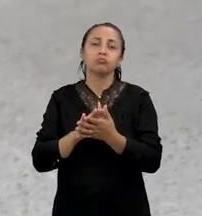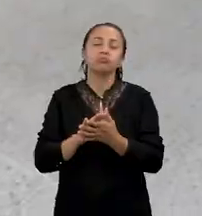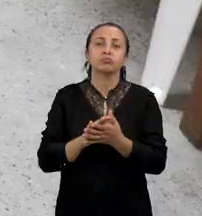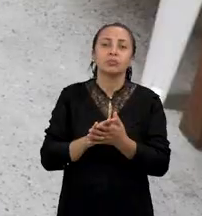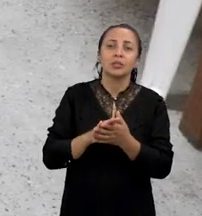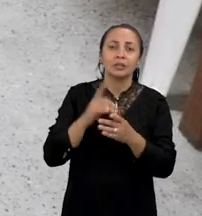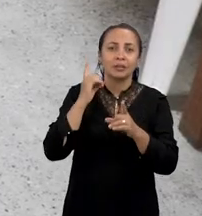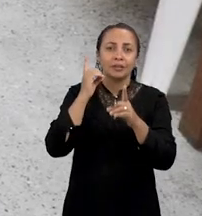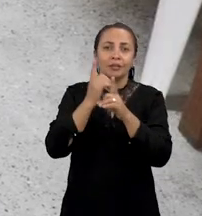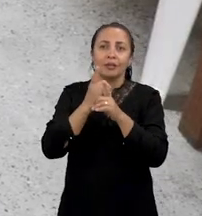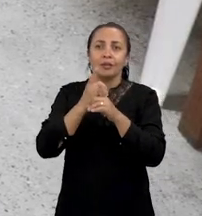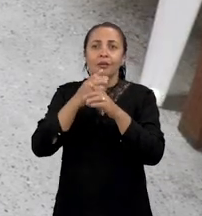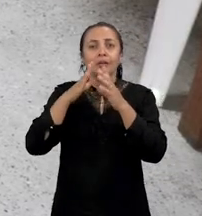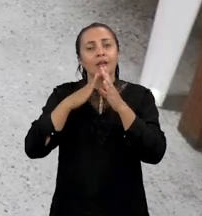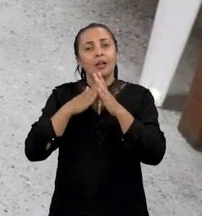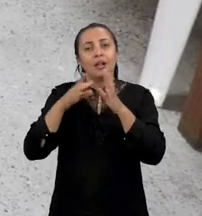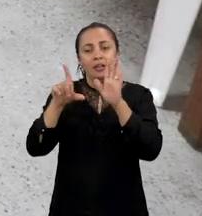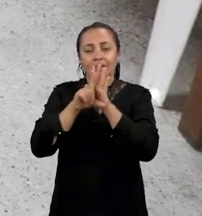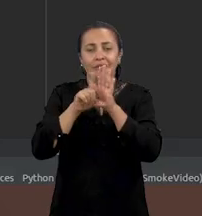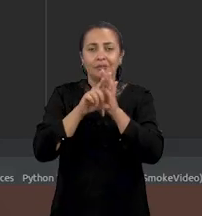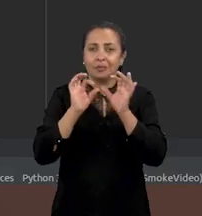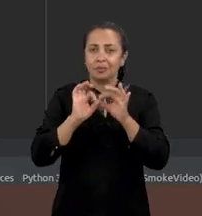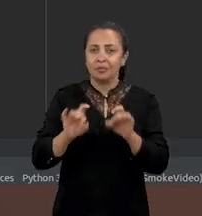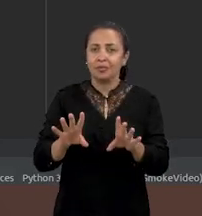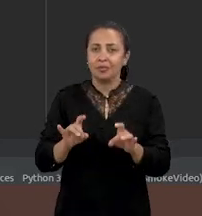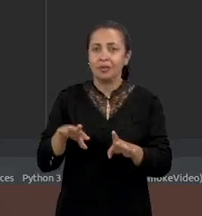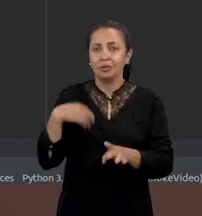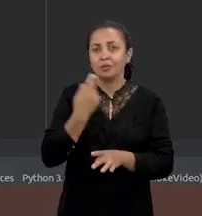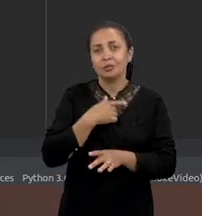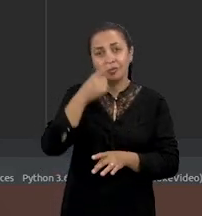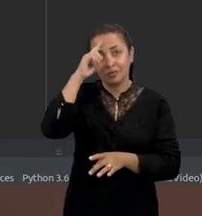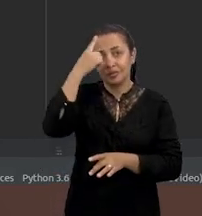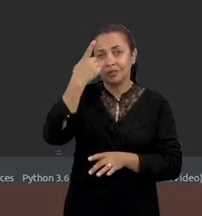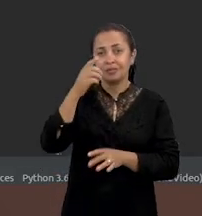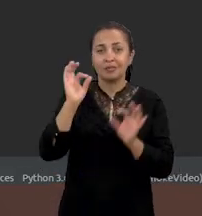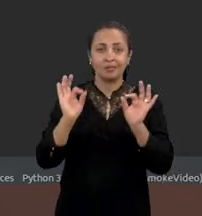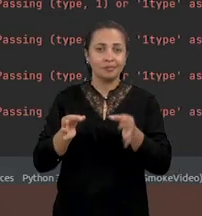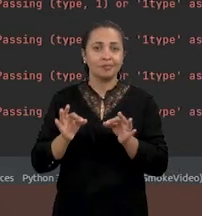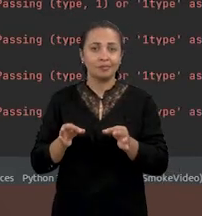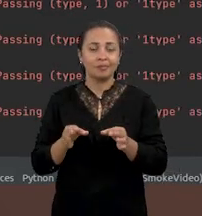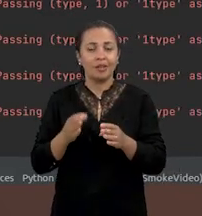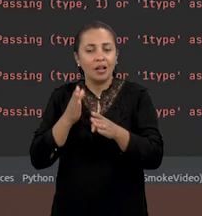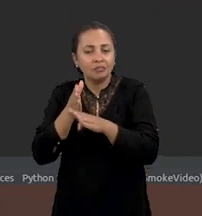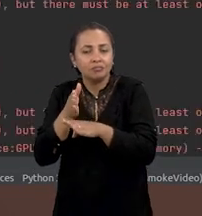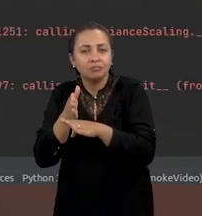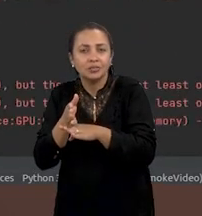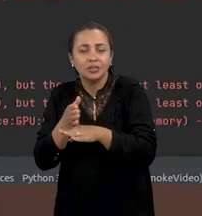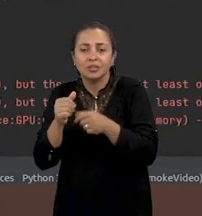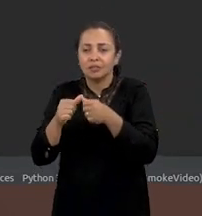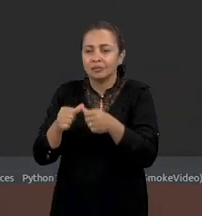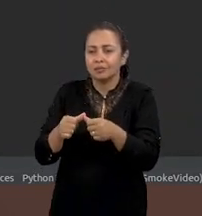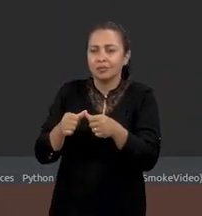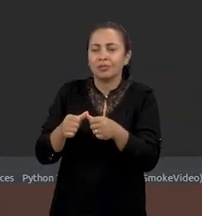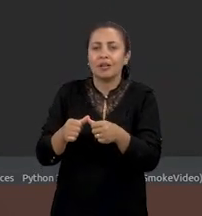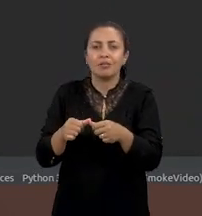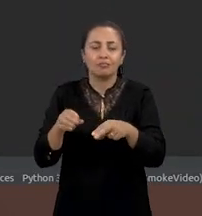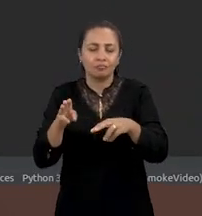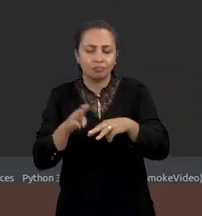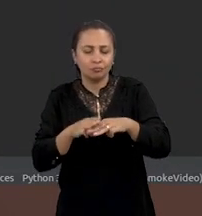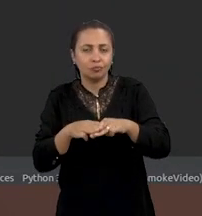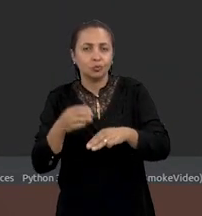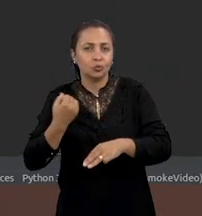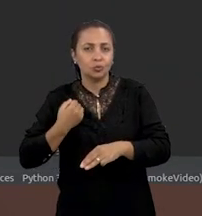automáticos, que é o que a nossa legislação permite. A nossa ideia, é claro, é embarcar. Embarcar significa instalar os